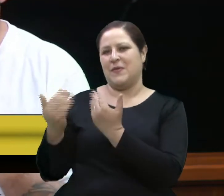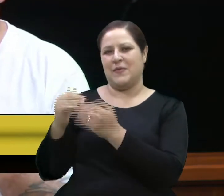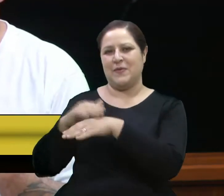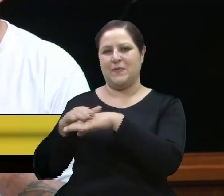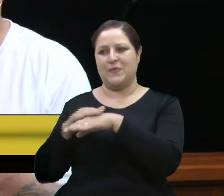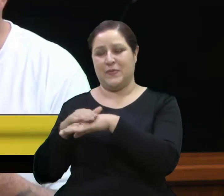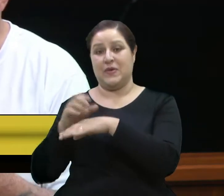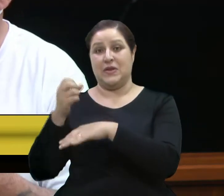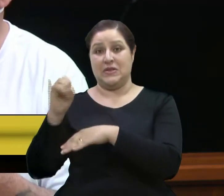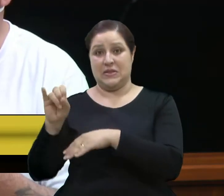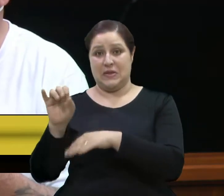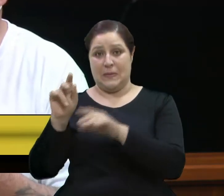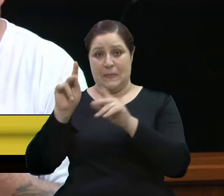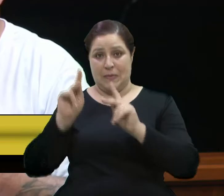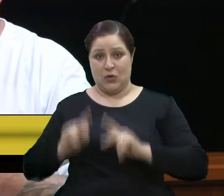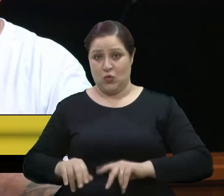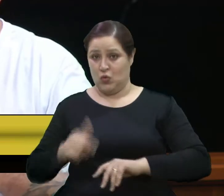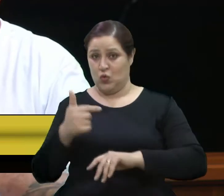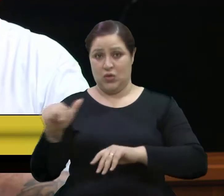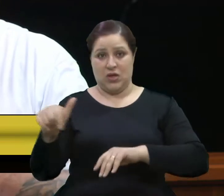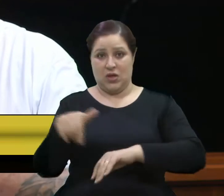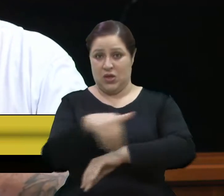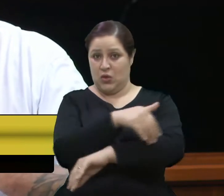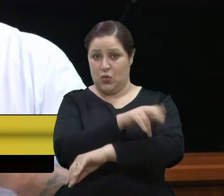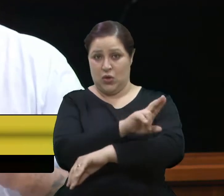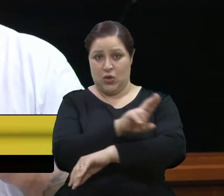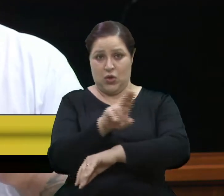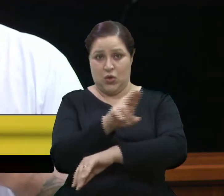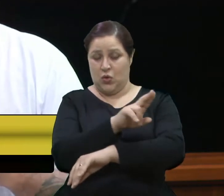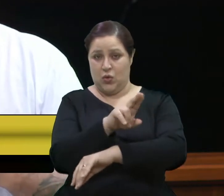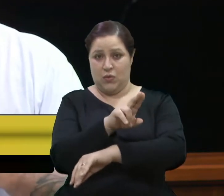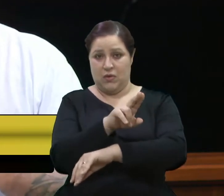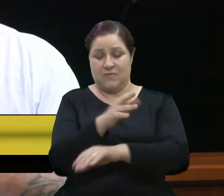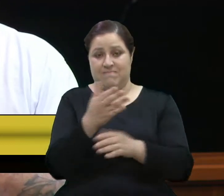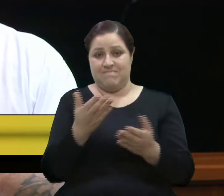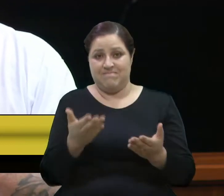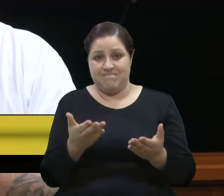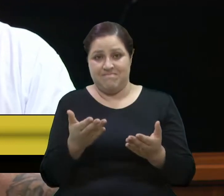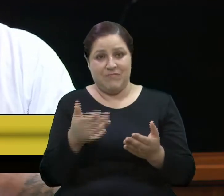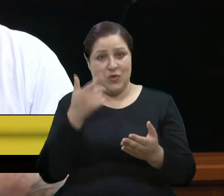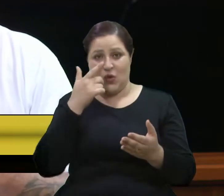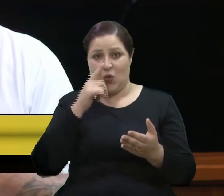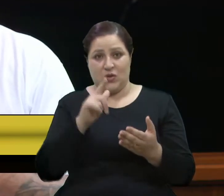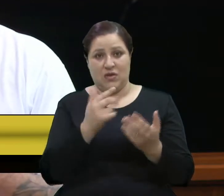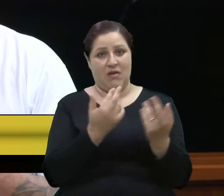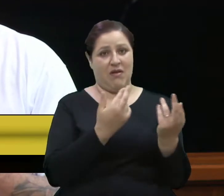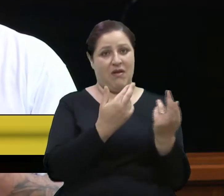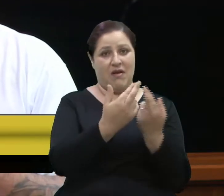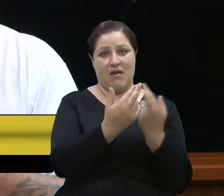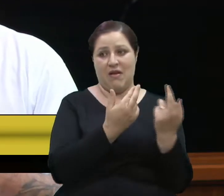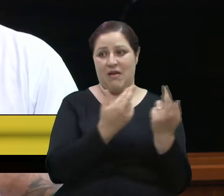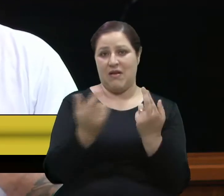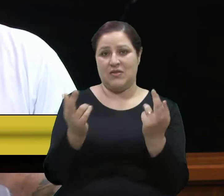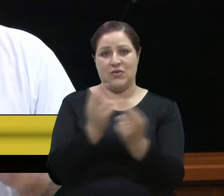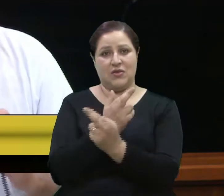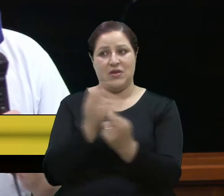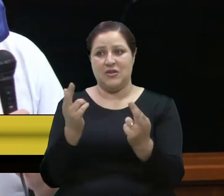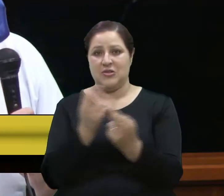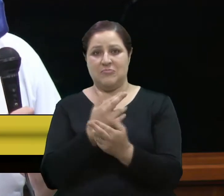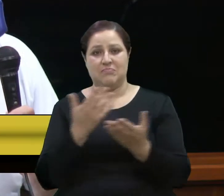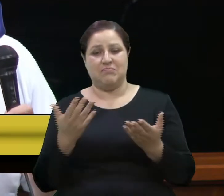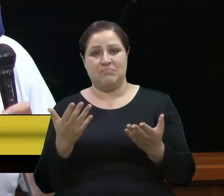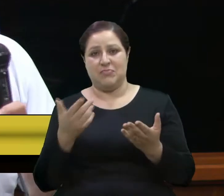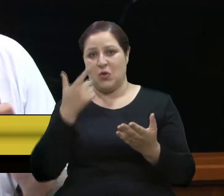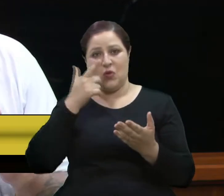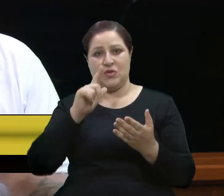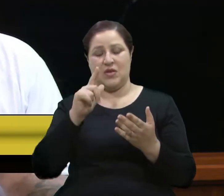não tiver o nome da rua na casa dela, ou ela não consegue se relacionar, né? A ambulância